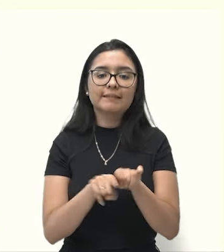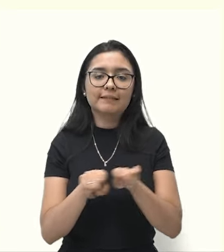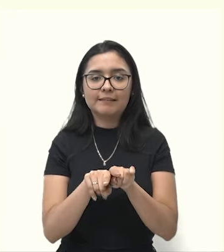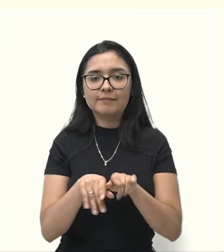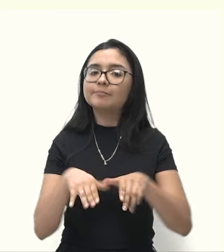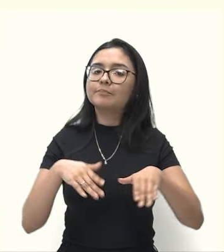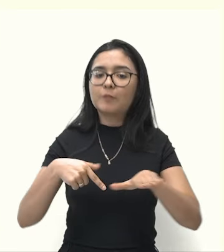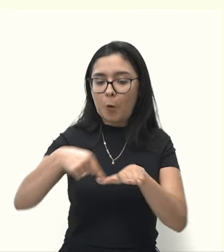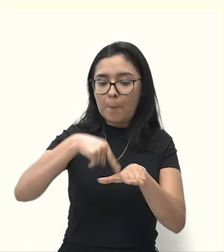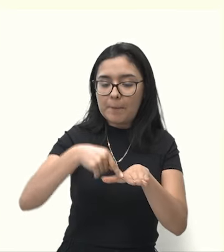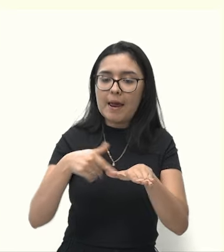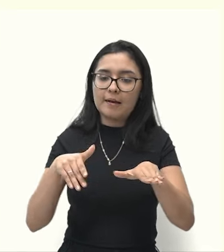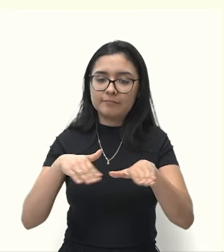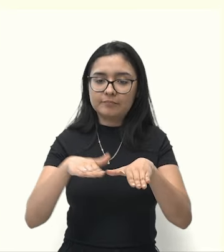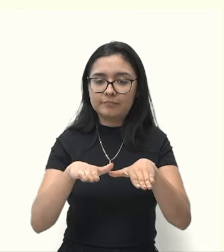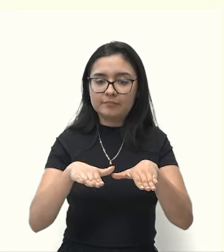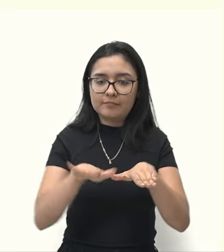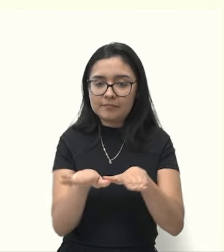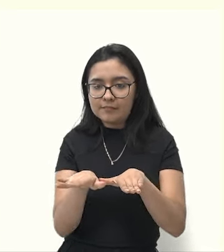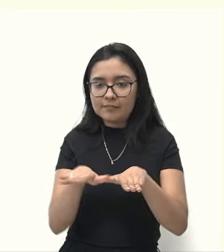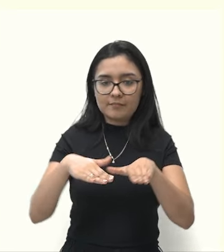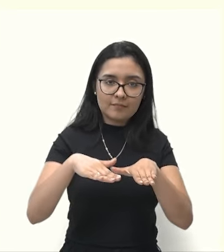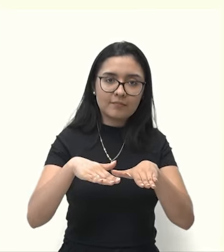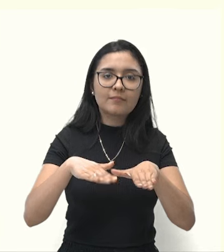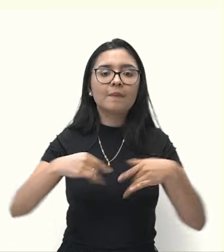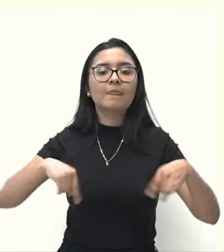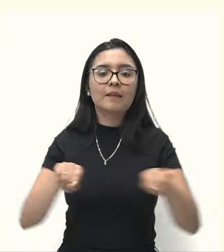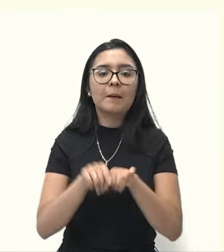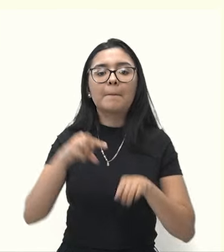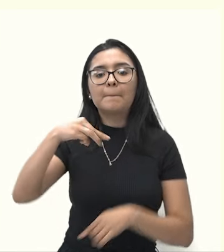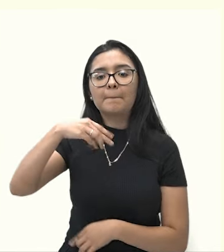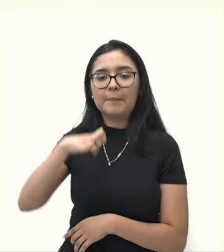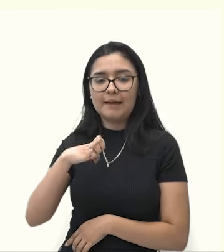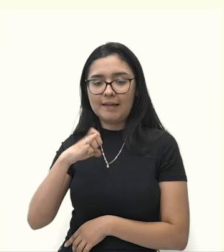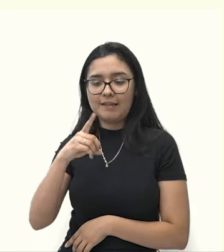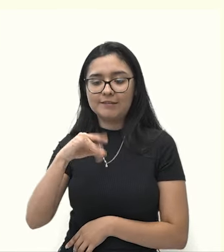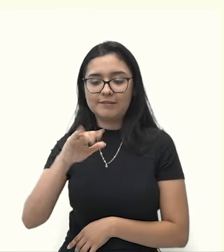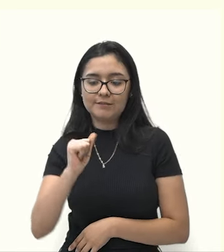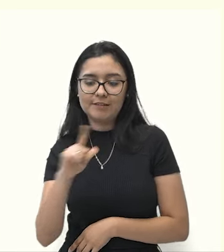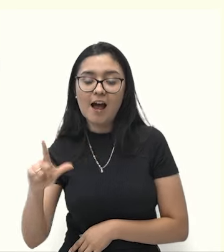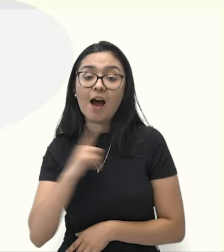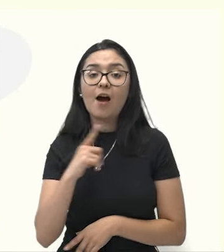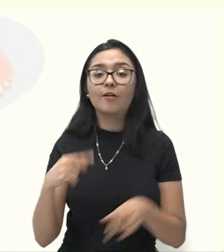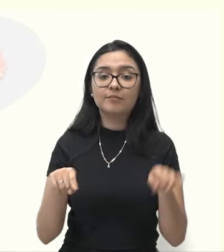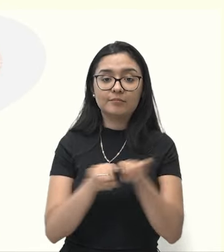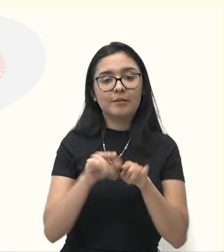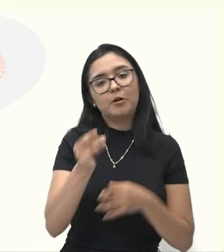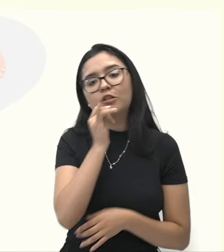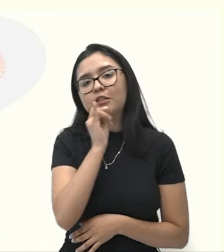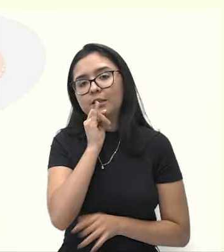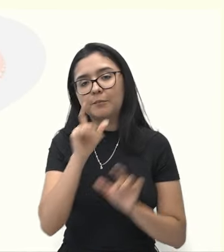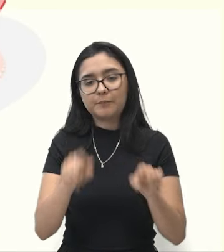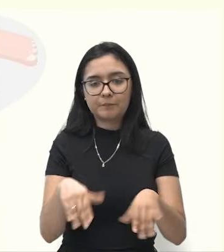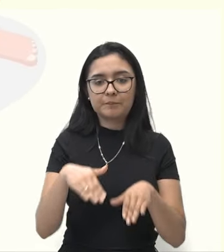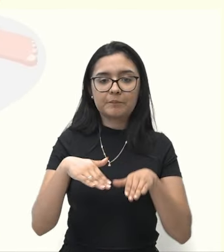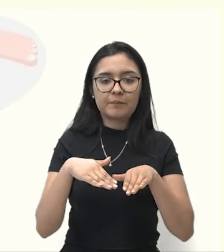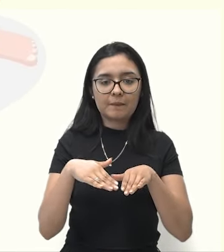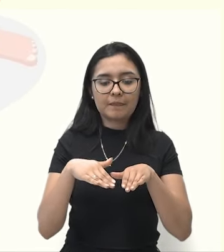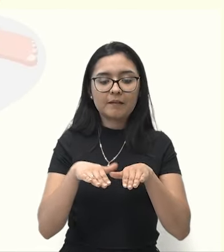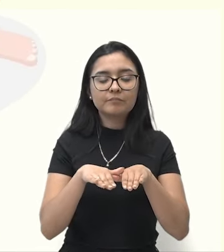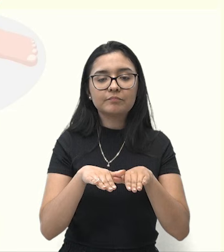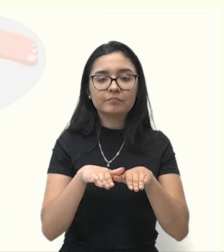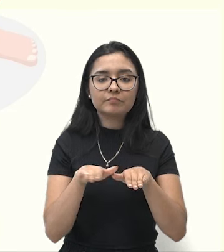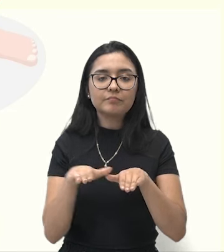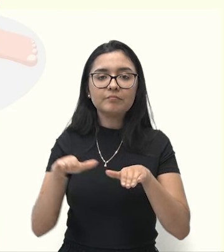também a rotação medial, quando você gira o seu pé